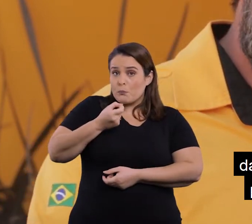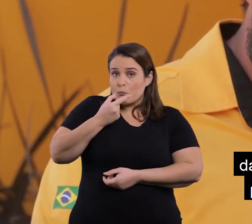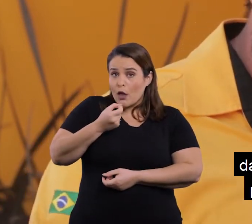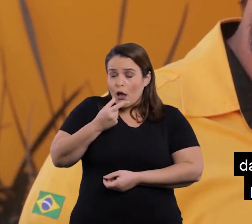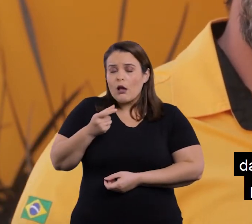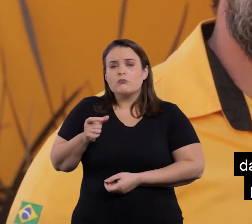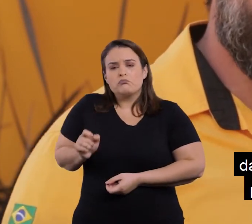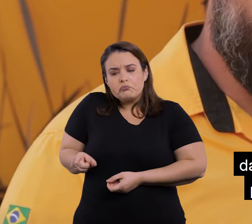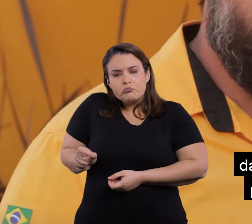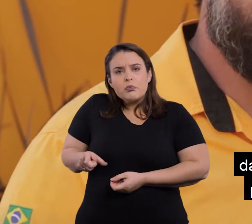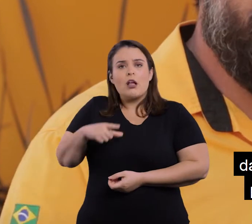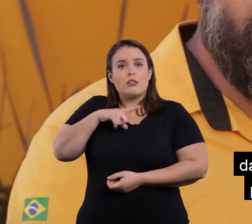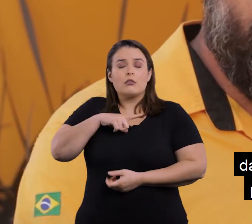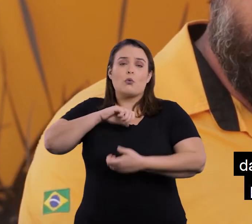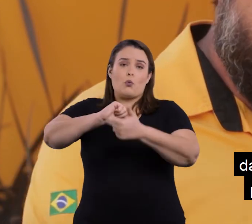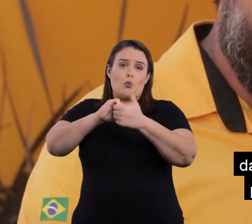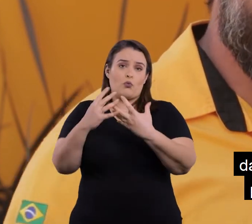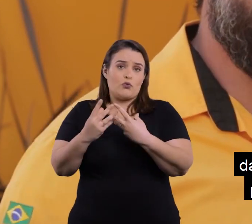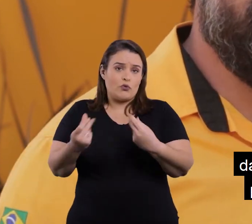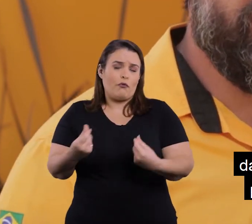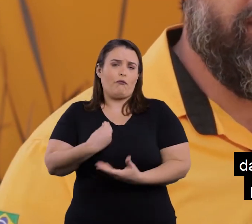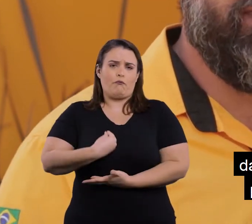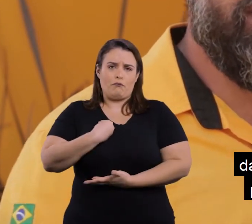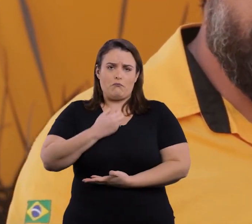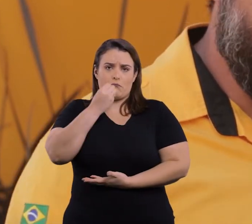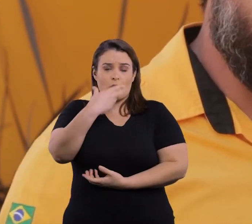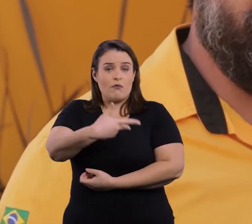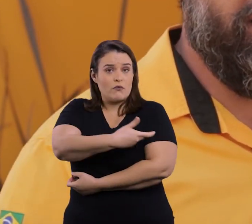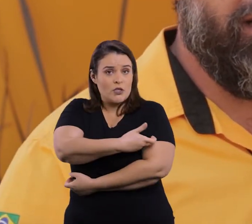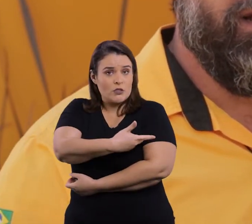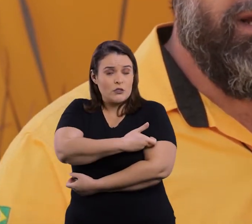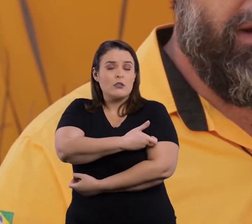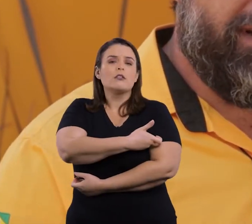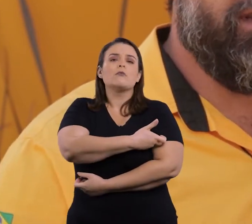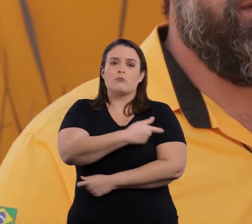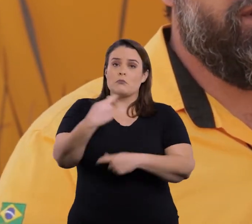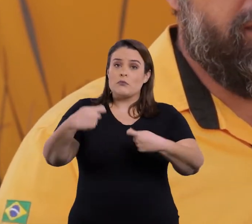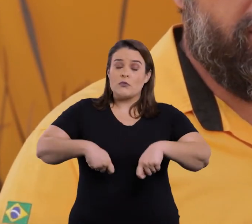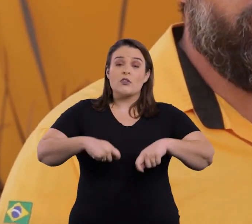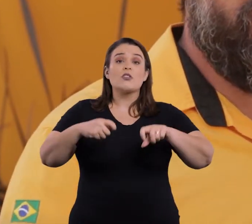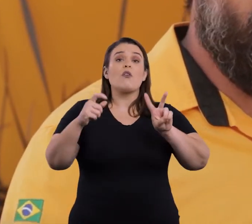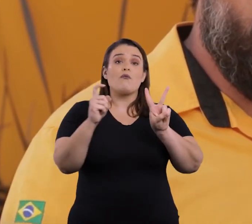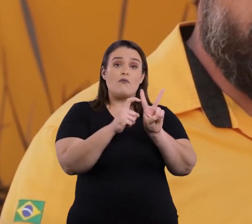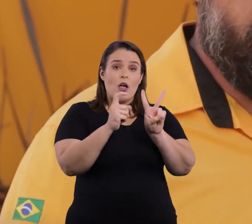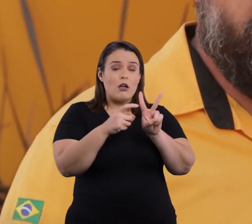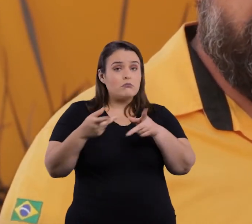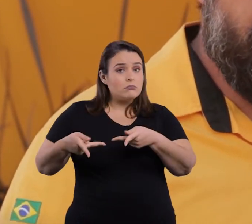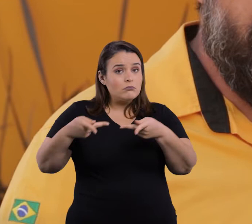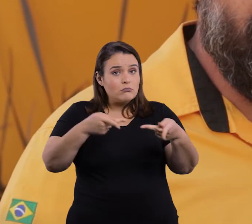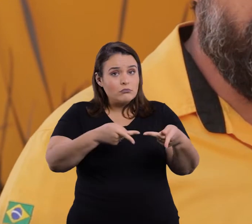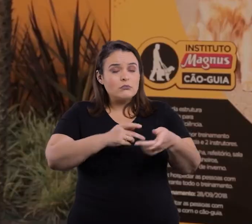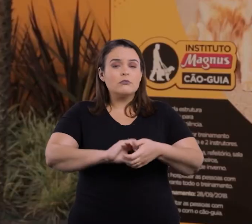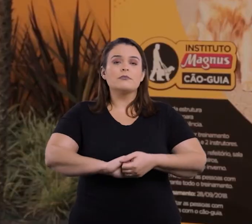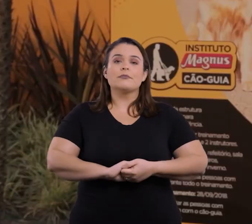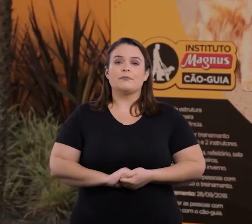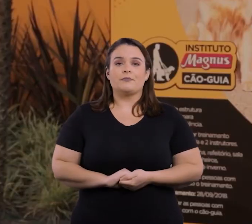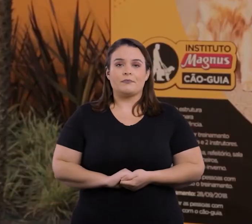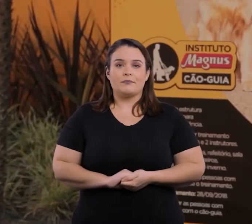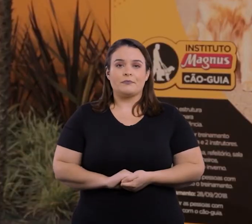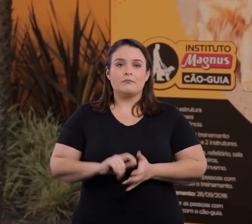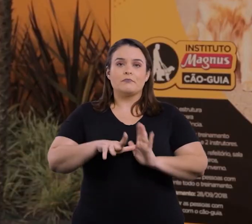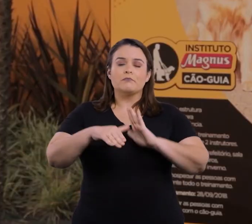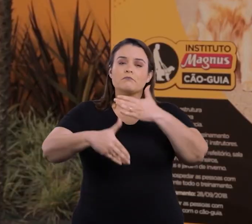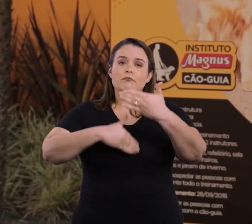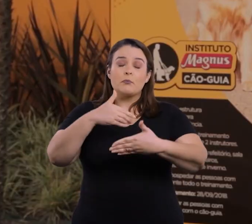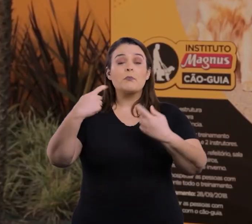os medicamentos que o cachorro precisa para ter qualidade de vida, vacina, fazer visitas periódicas a um veterinário. Depois